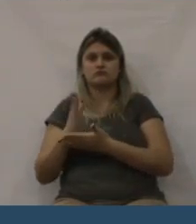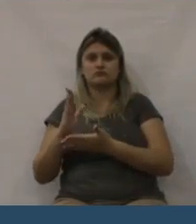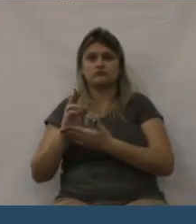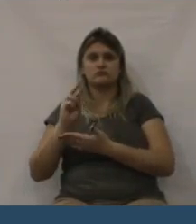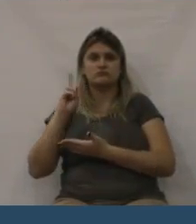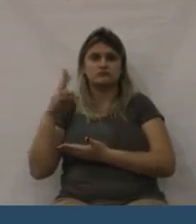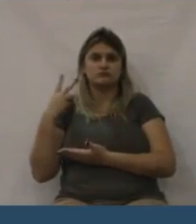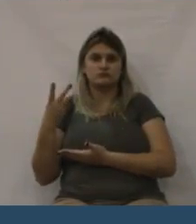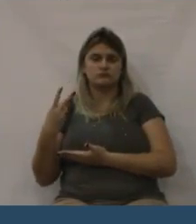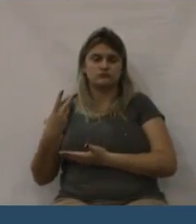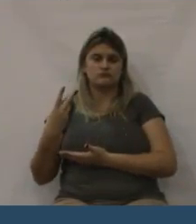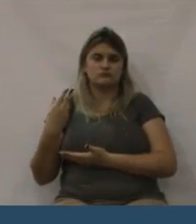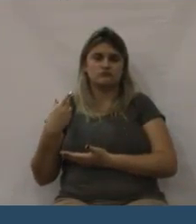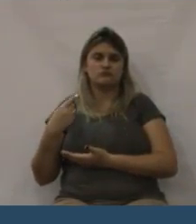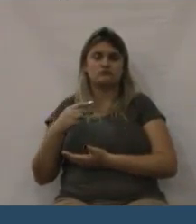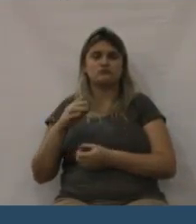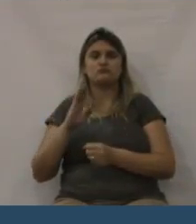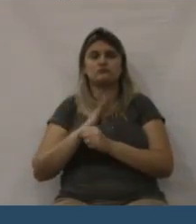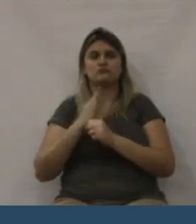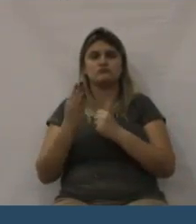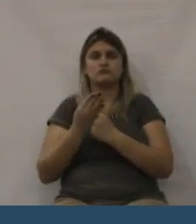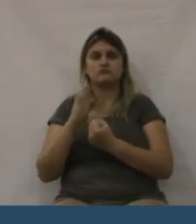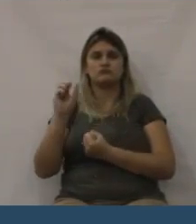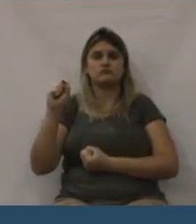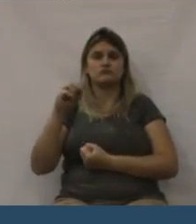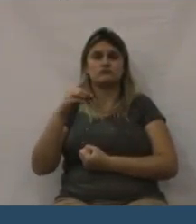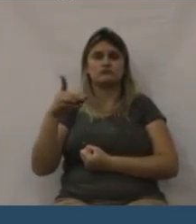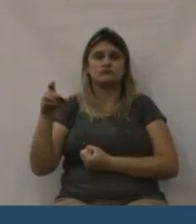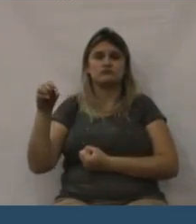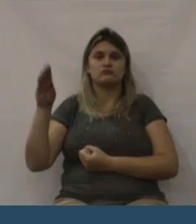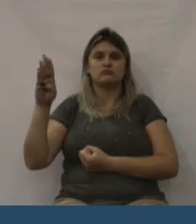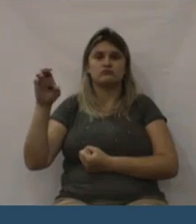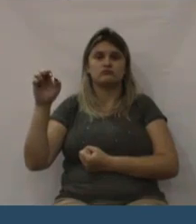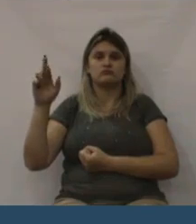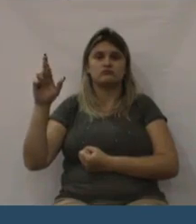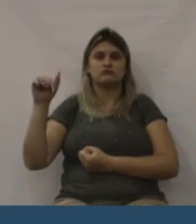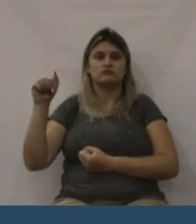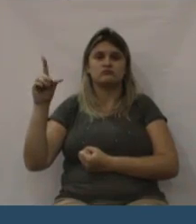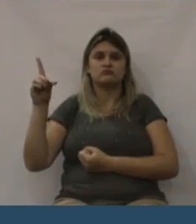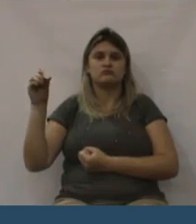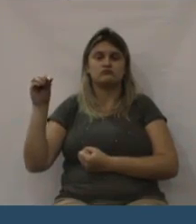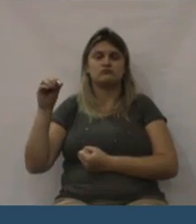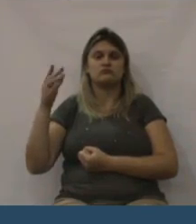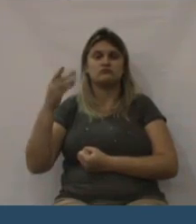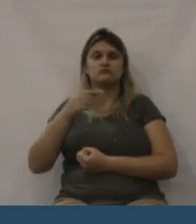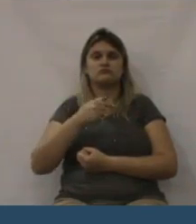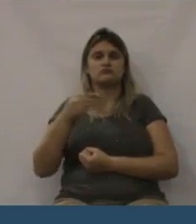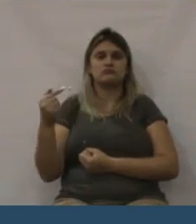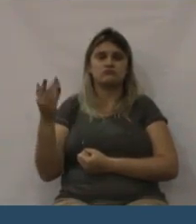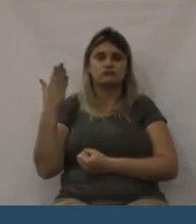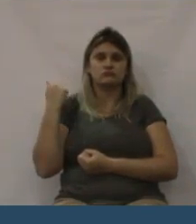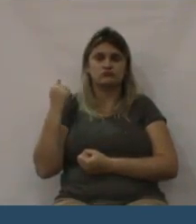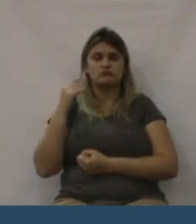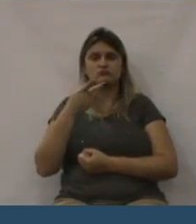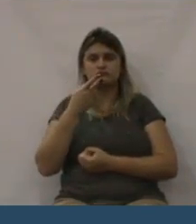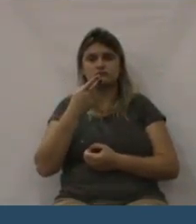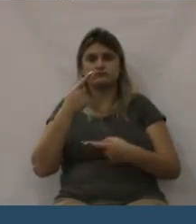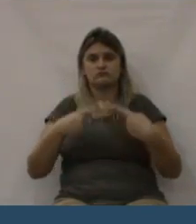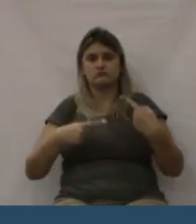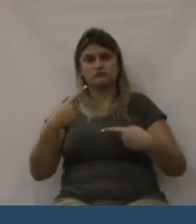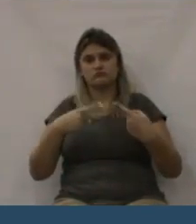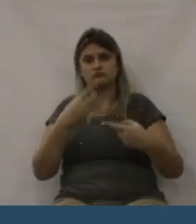Então, eu quero dizer que com muita tristeza ontem aconteceu o impeachment acompanhado por todos os